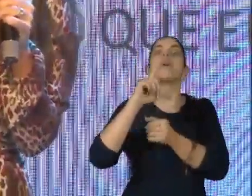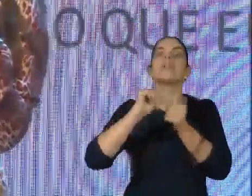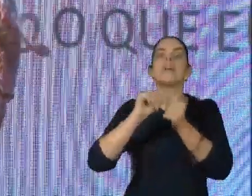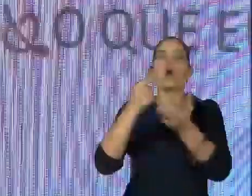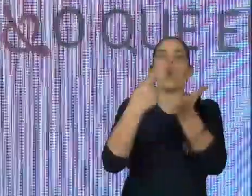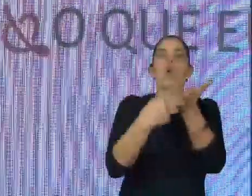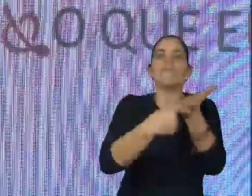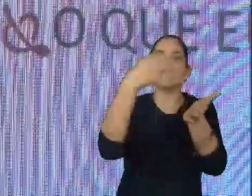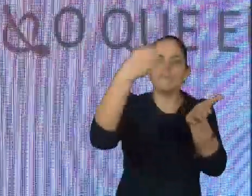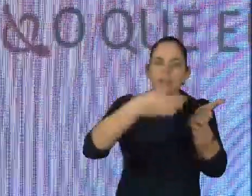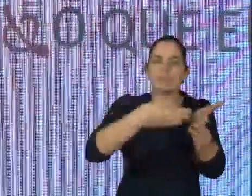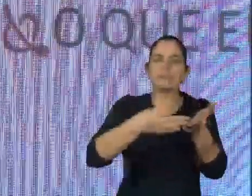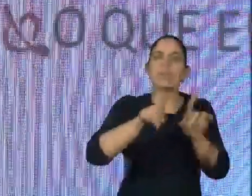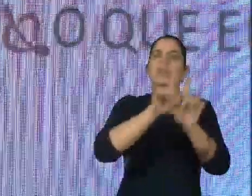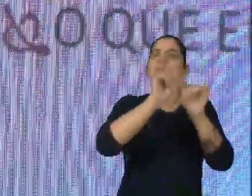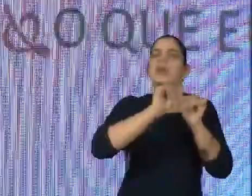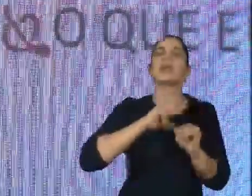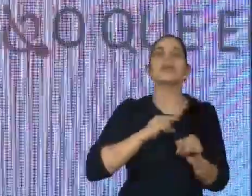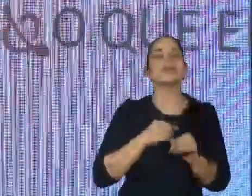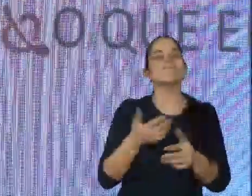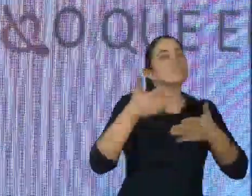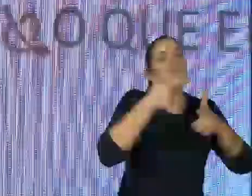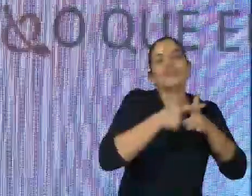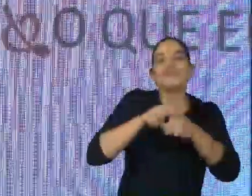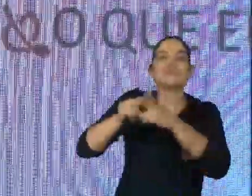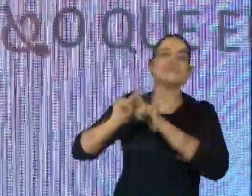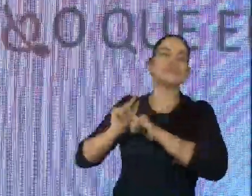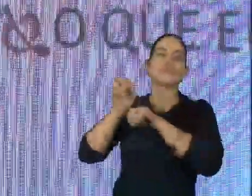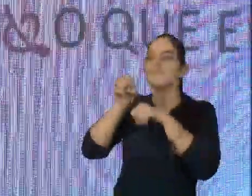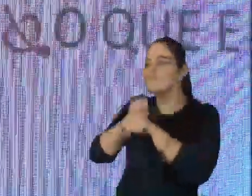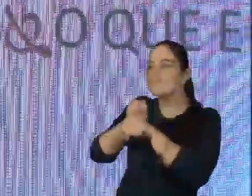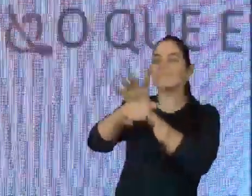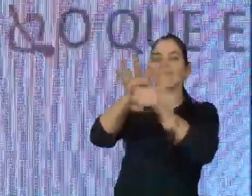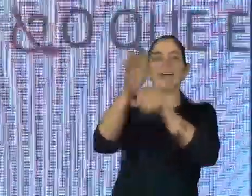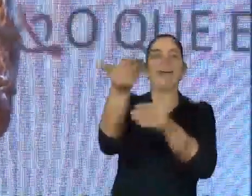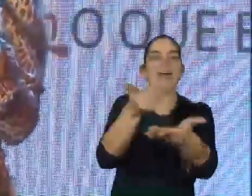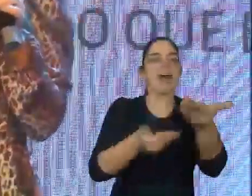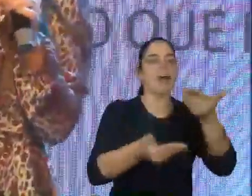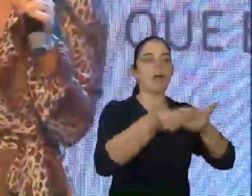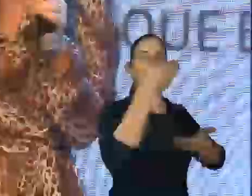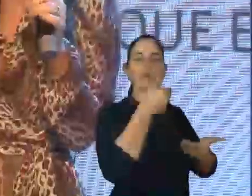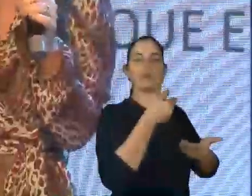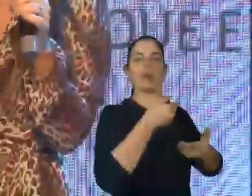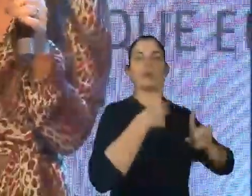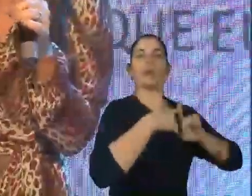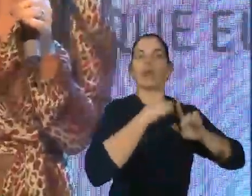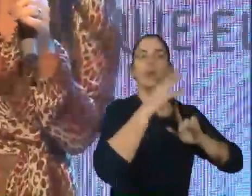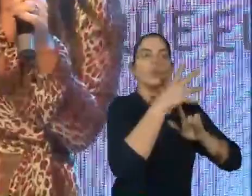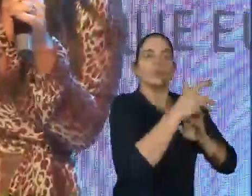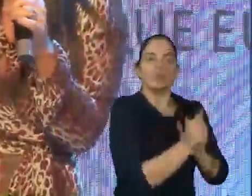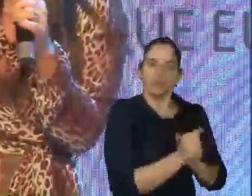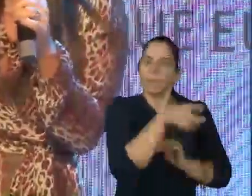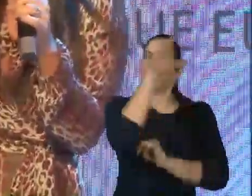cumprido. E o compartilhamento, a troca. Isso é essencial. Todo mundo está aqui